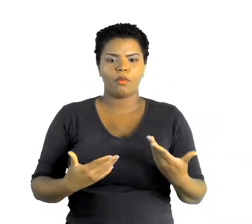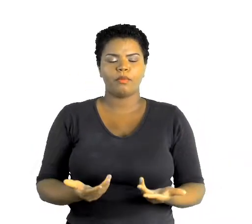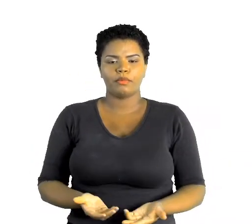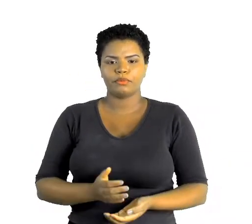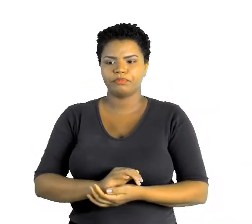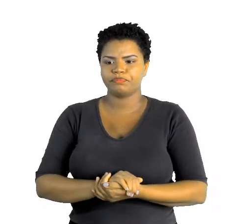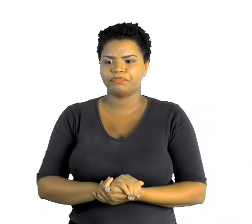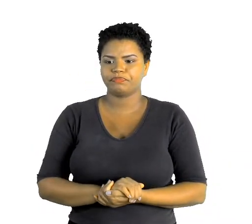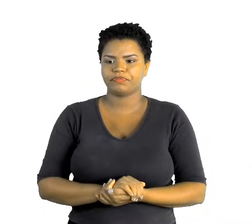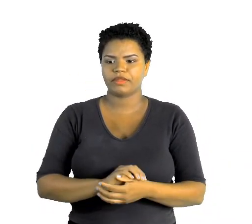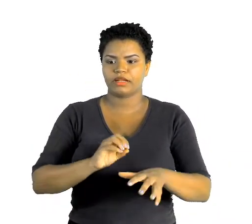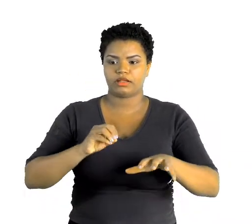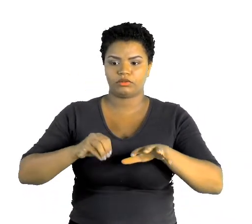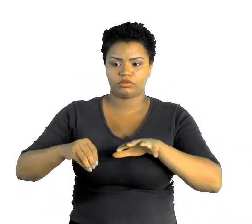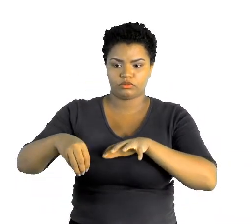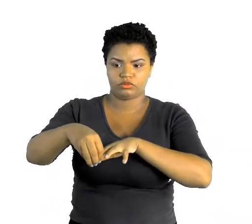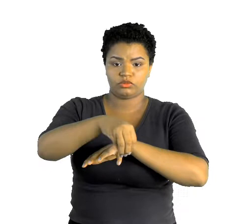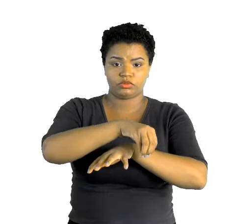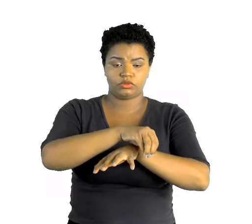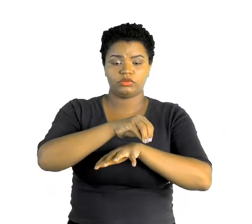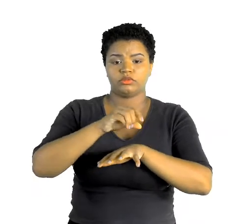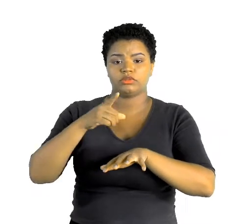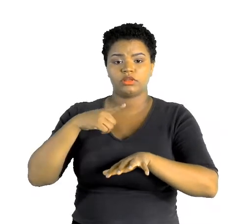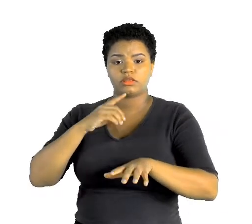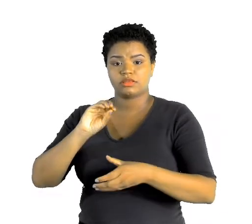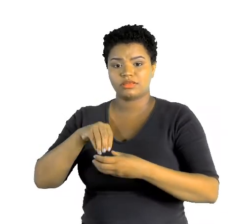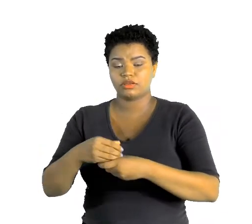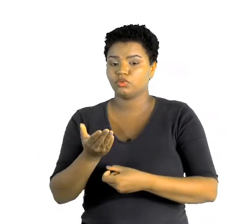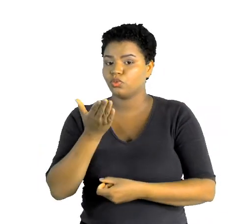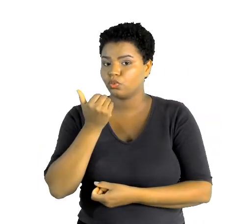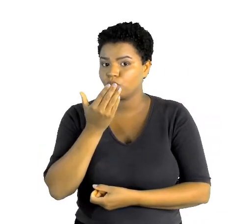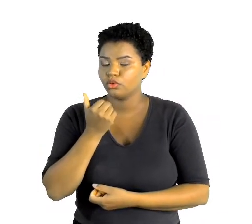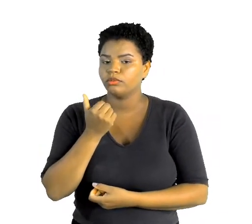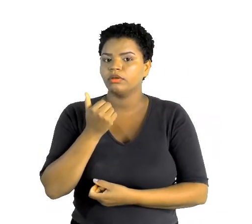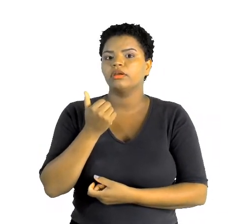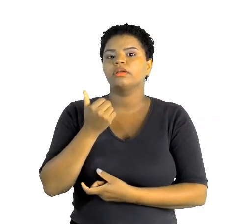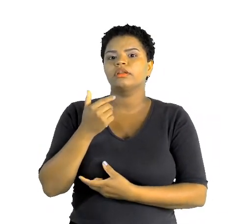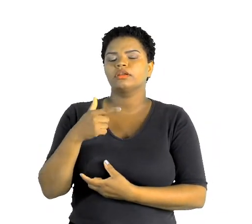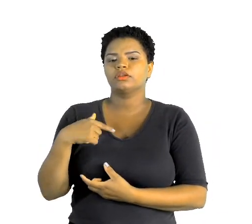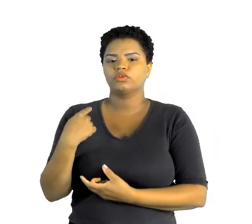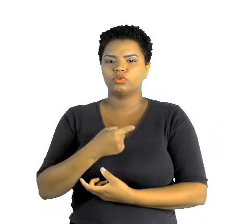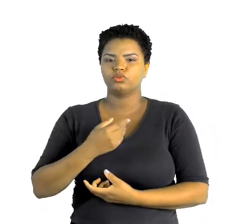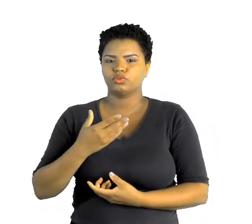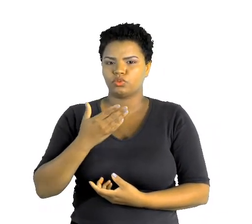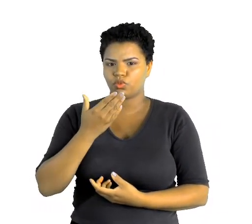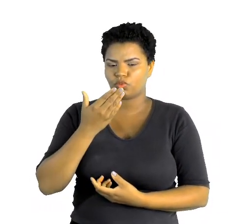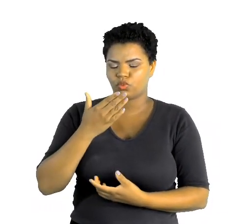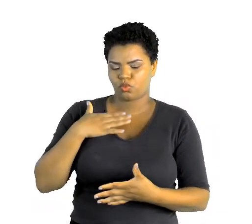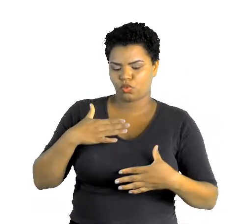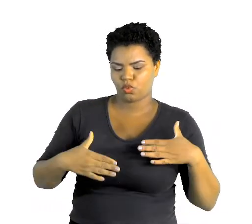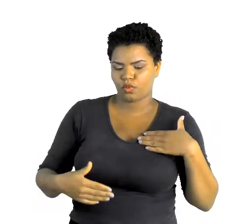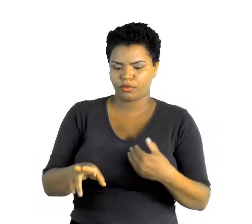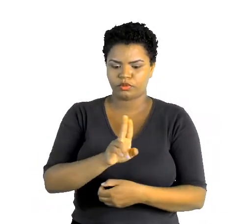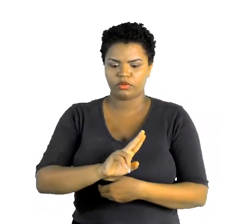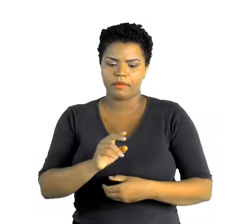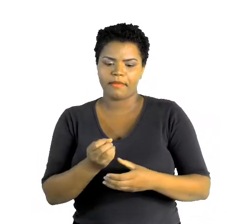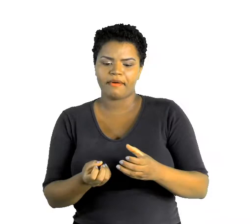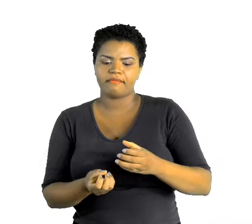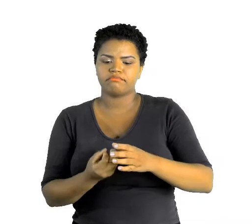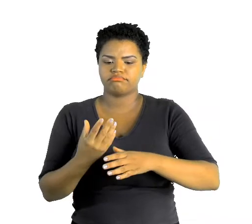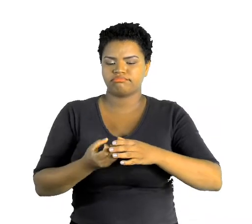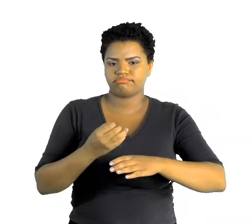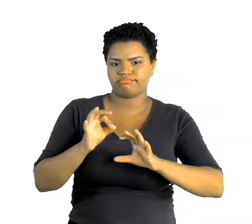são nutrientes que existem nos alimentos que o nosso corpo utiliza para fabricar células, para